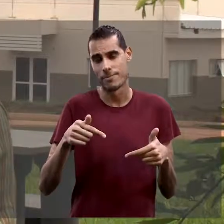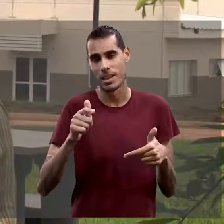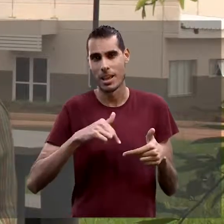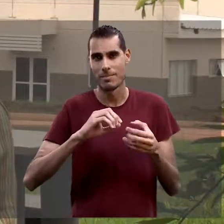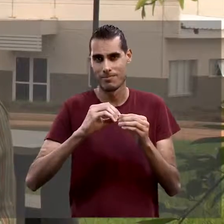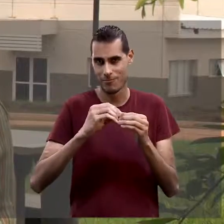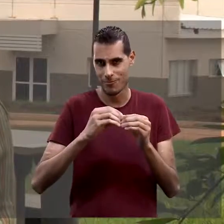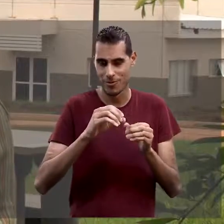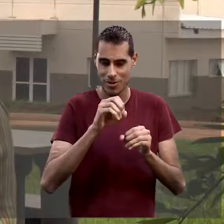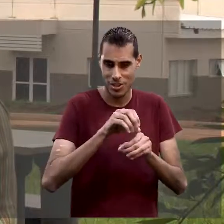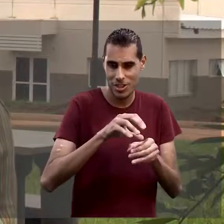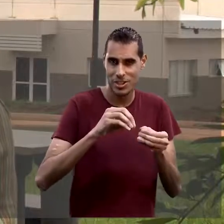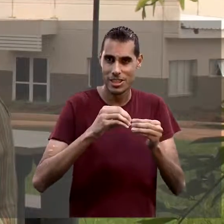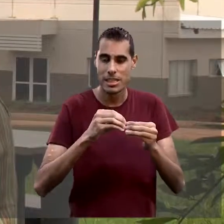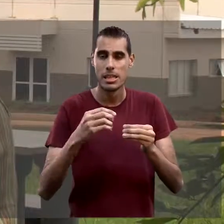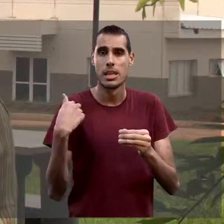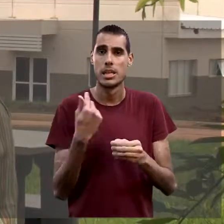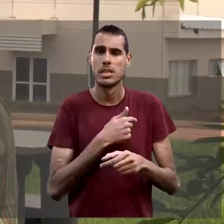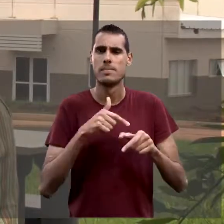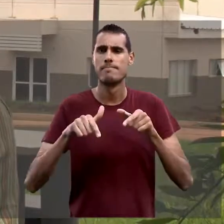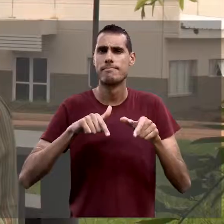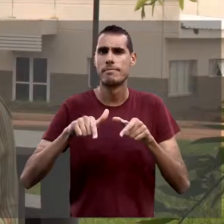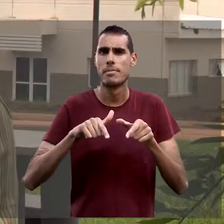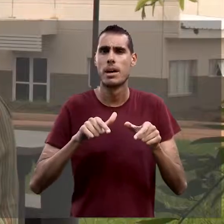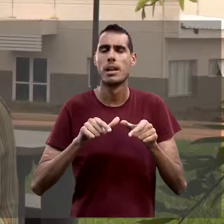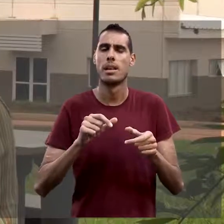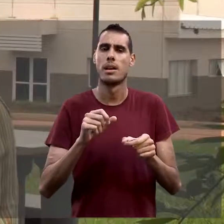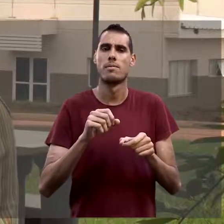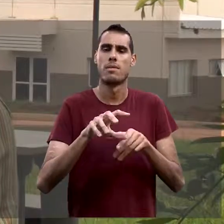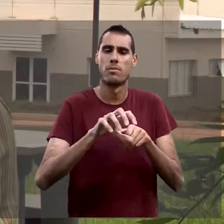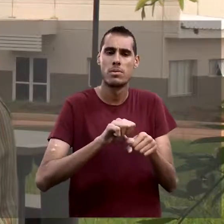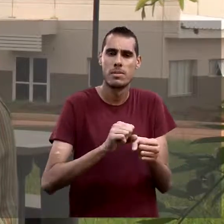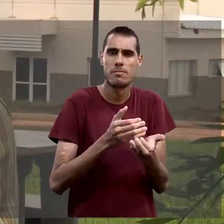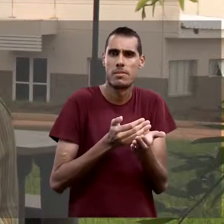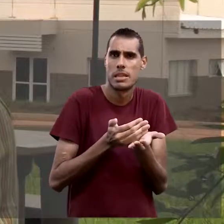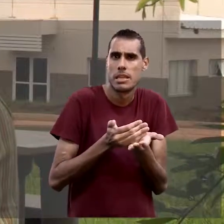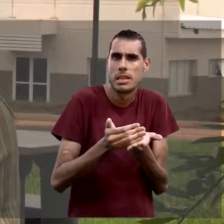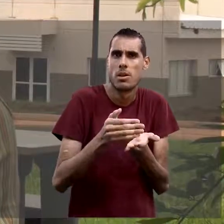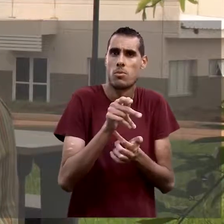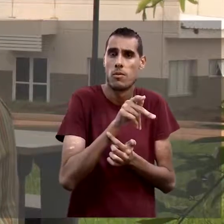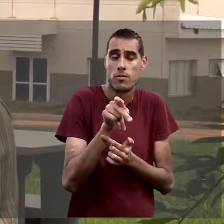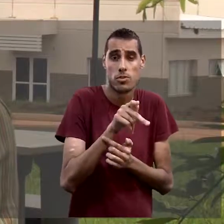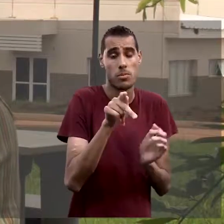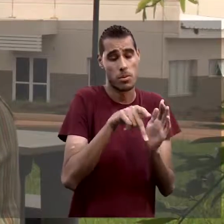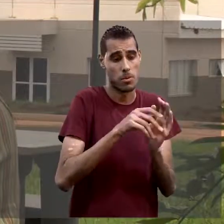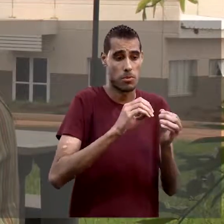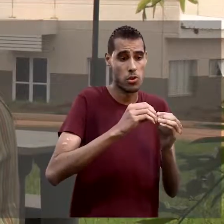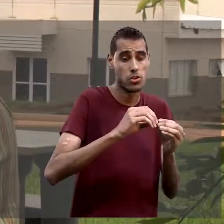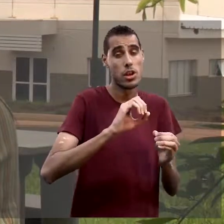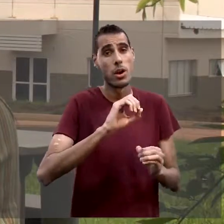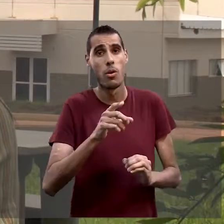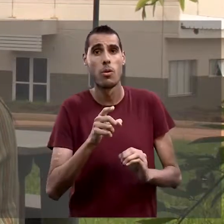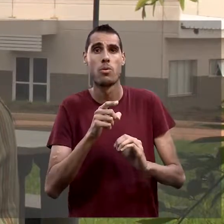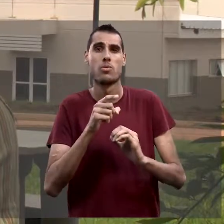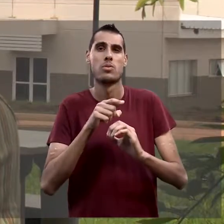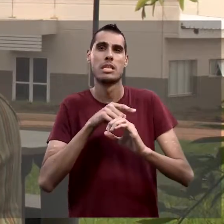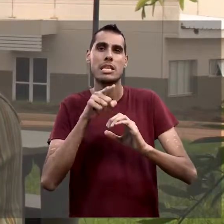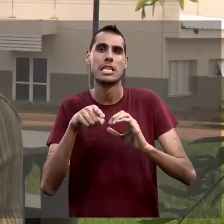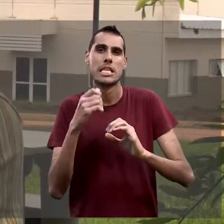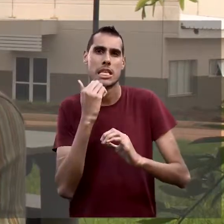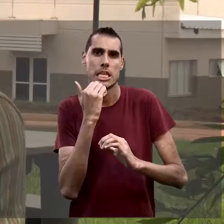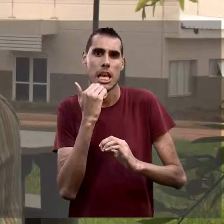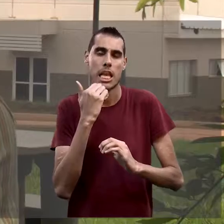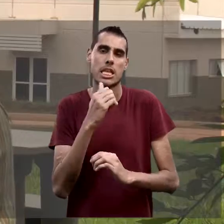de licenciatura em biologia, a gente trabalha com a formação inicial de professores de biologia e ciências